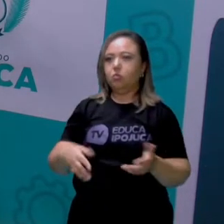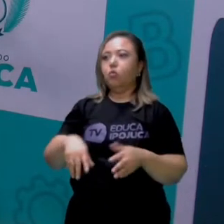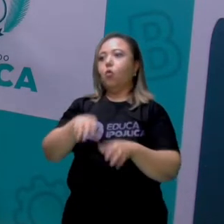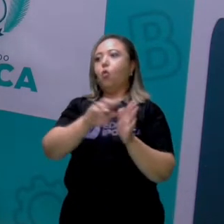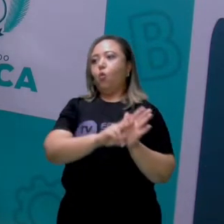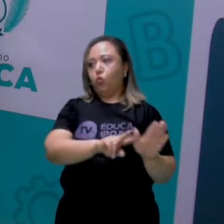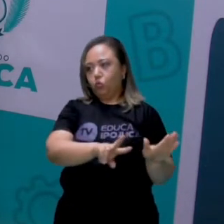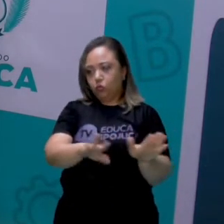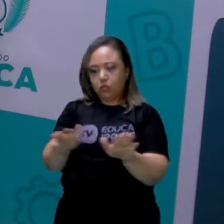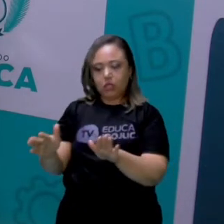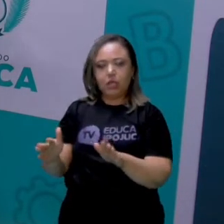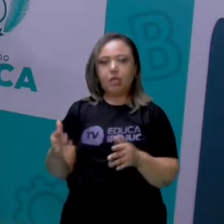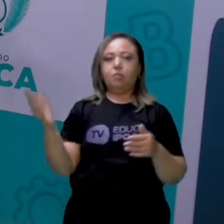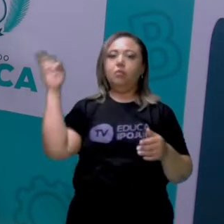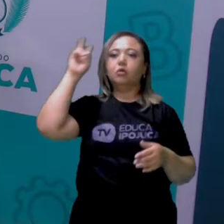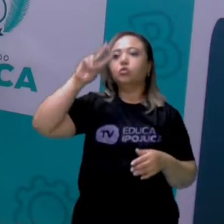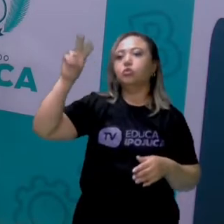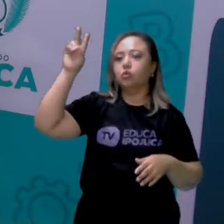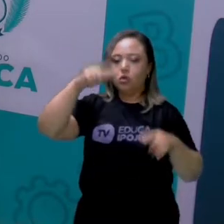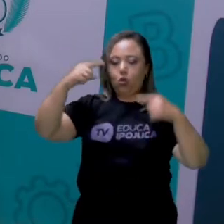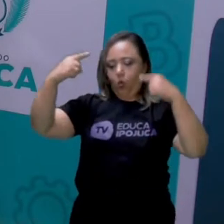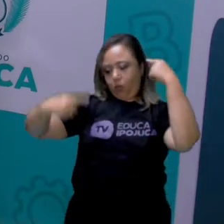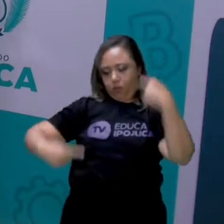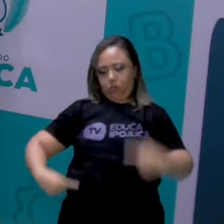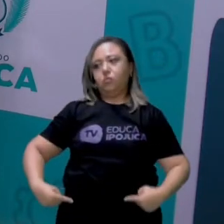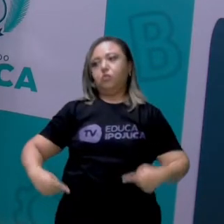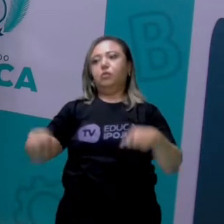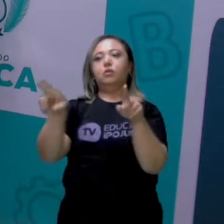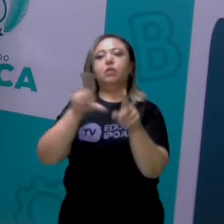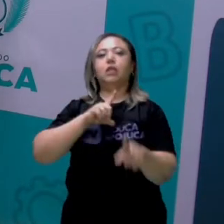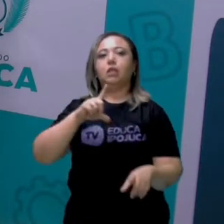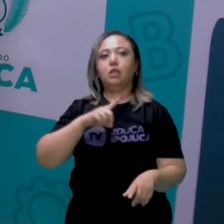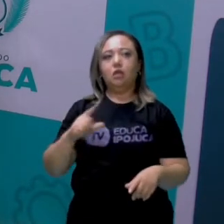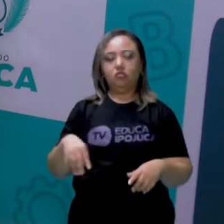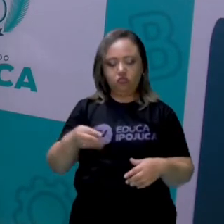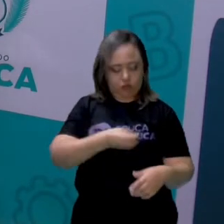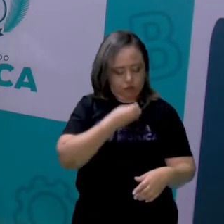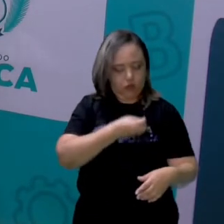período histórico e político que a gente vive.